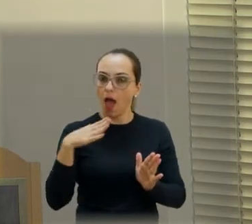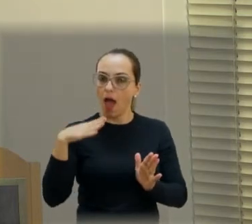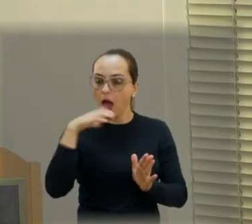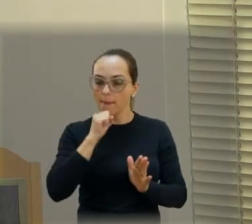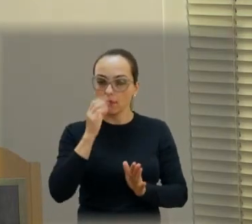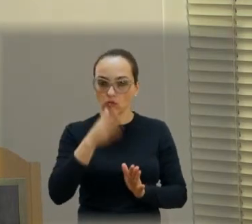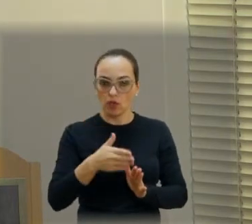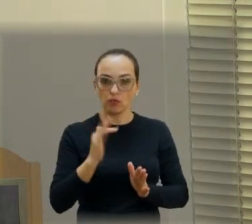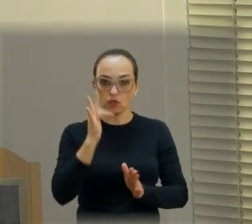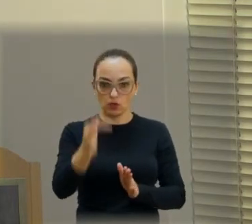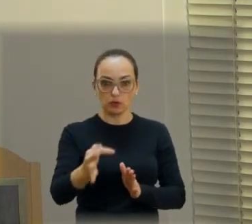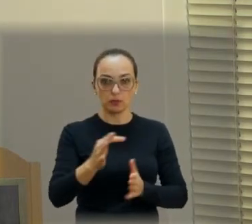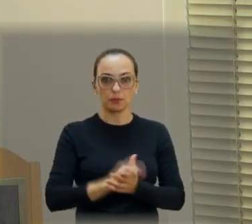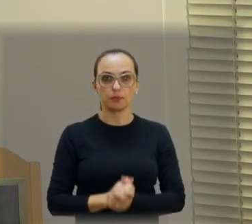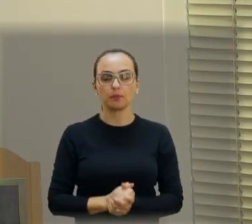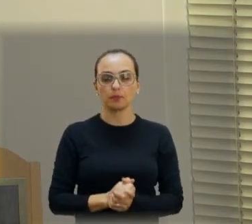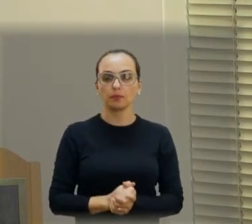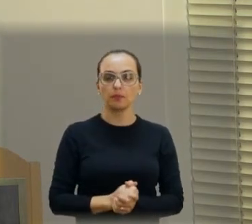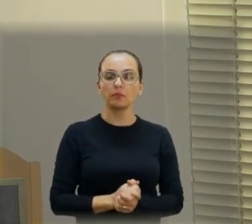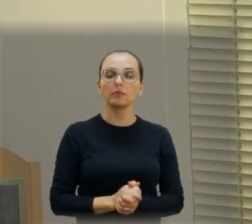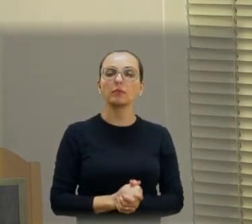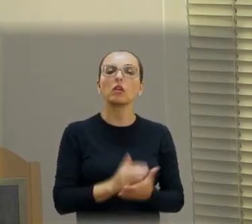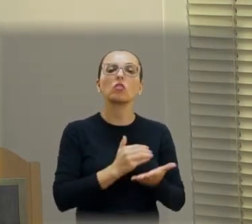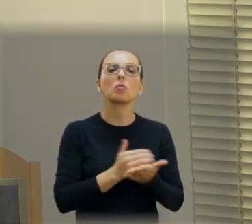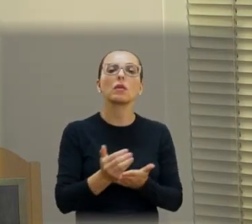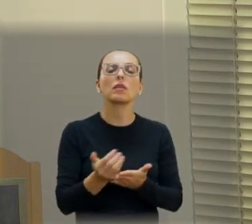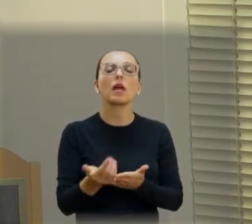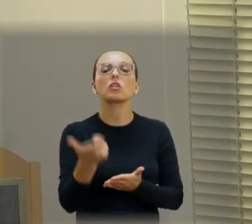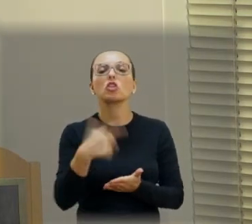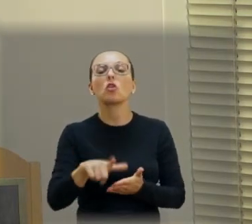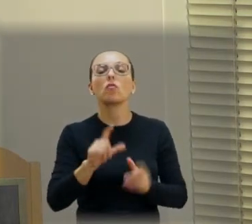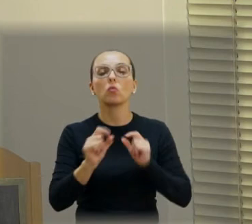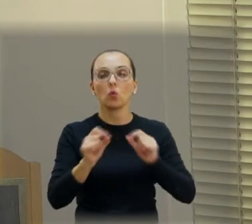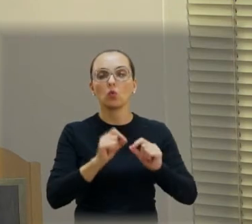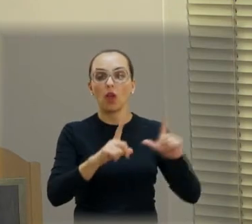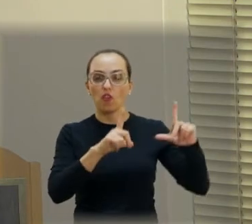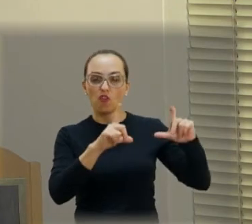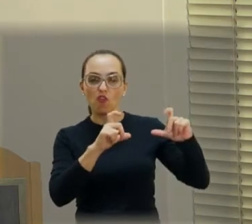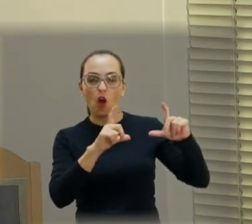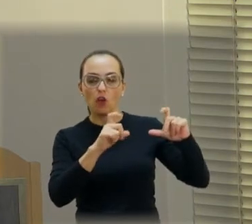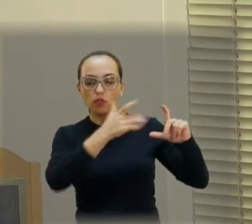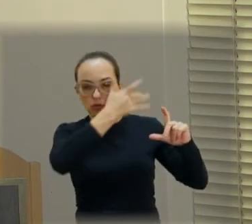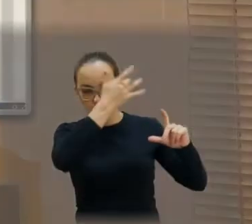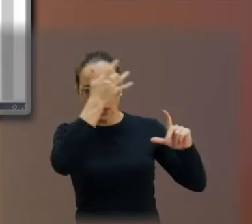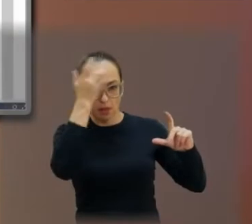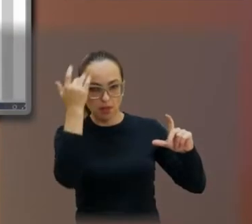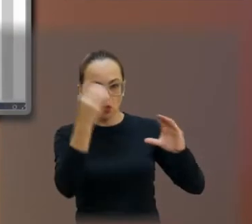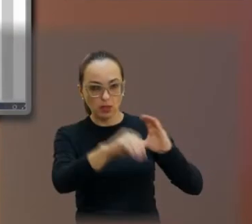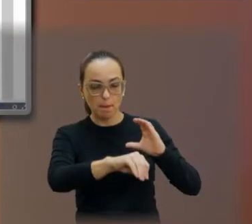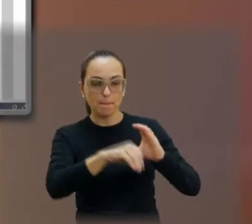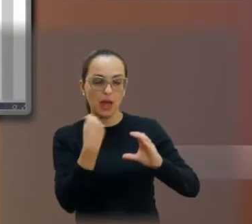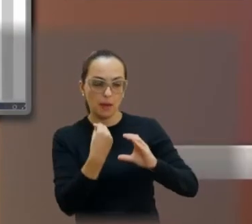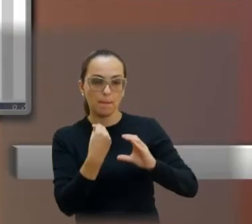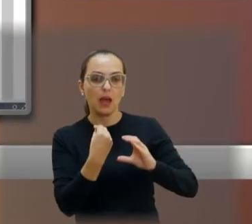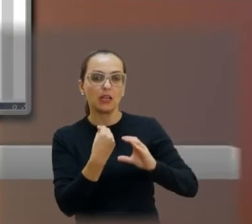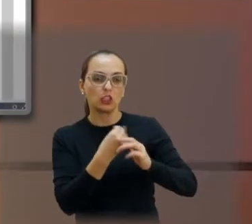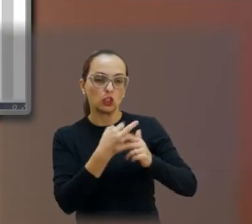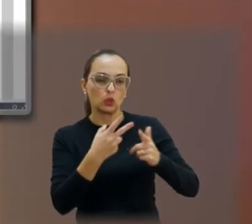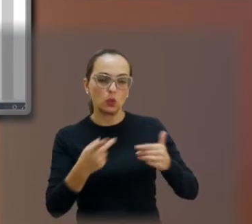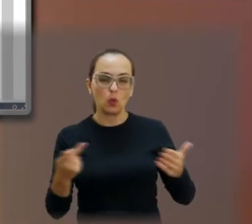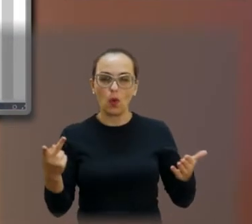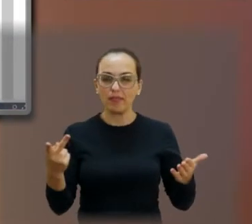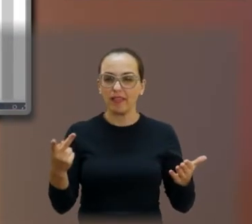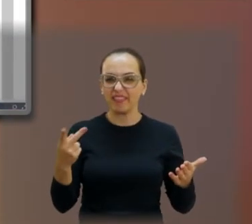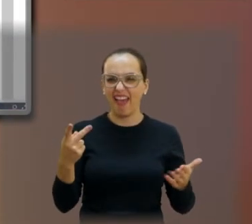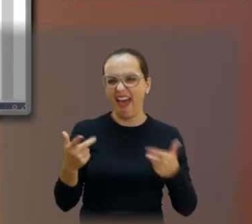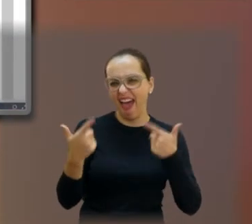Gostaria de começar novamente, como eu venho fazendo nas últimas sessões, colocando fotos nas pessoas que mandam com coisas irônicas sobre a nossa